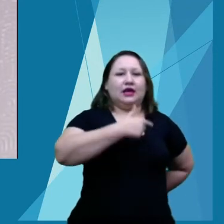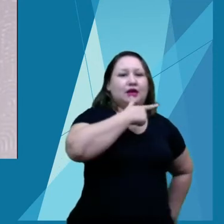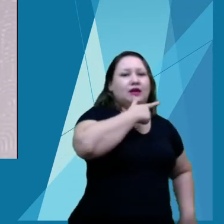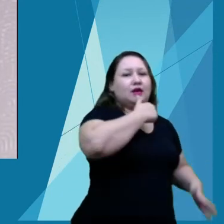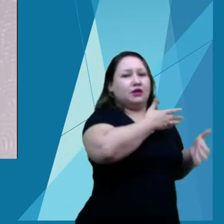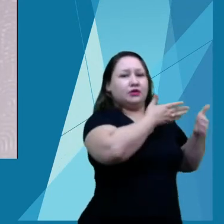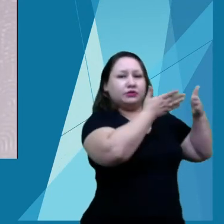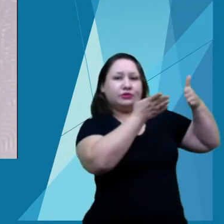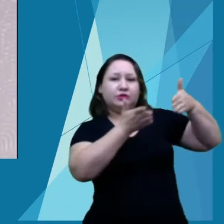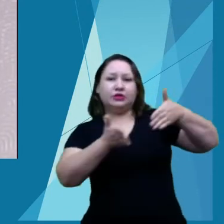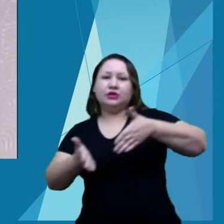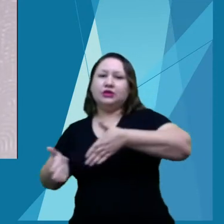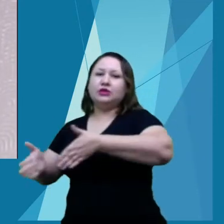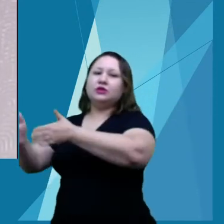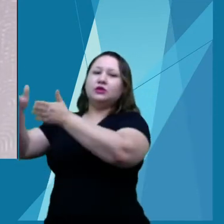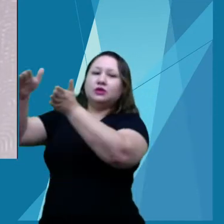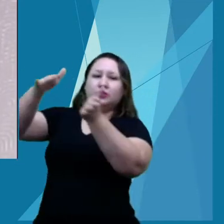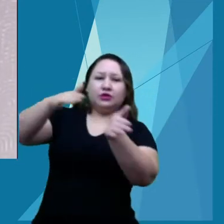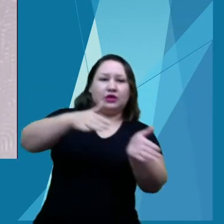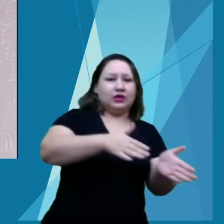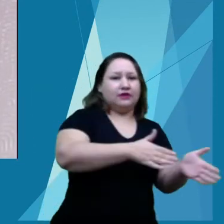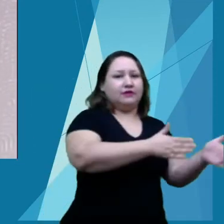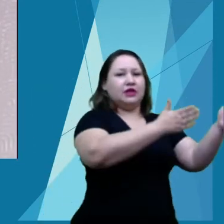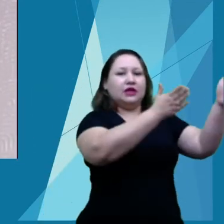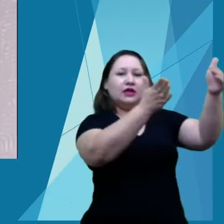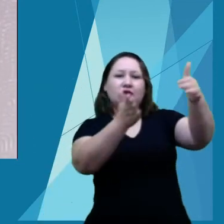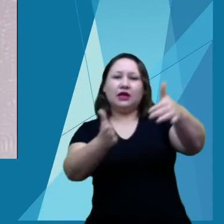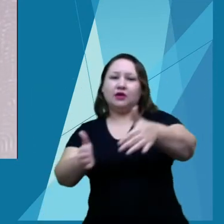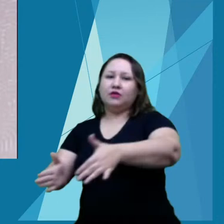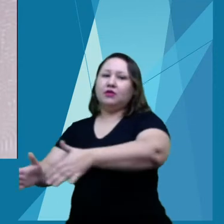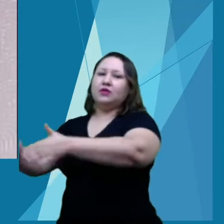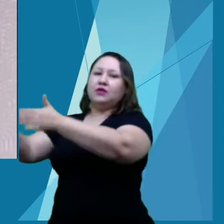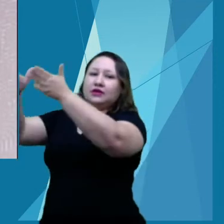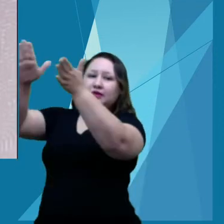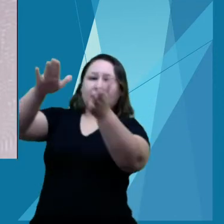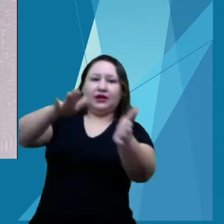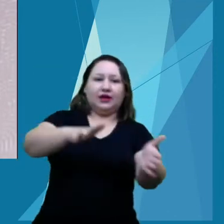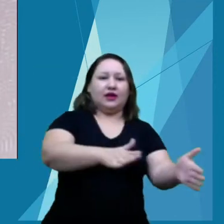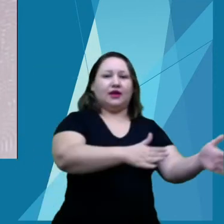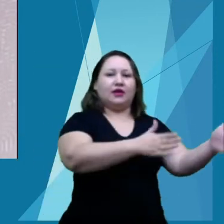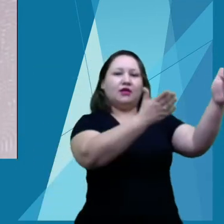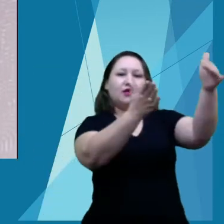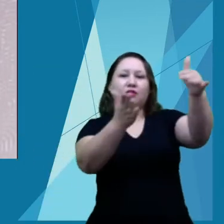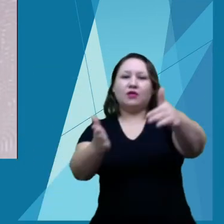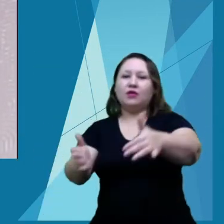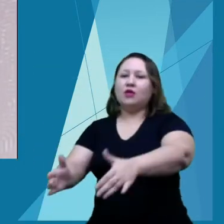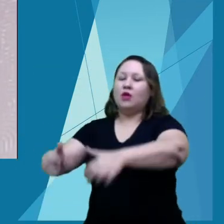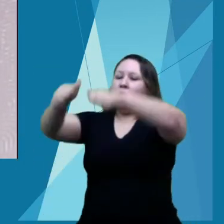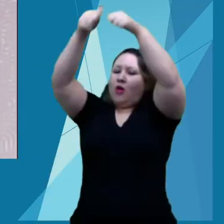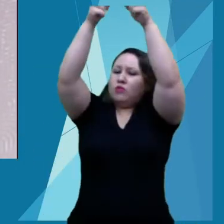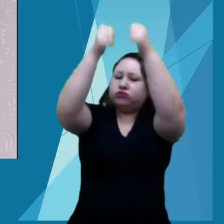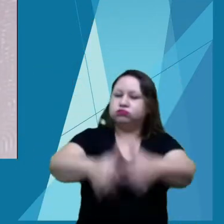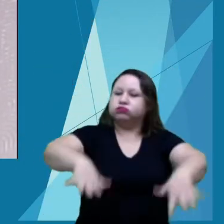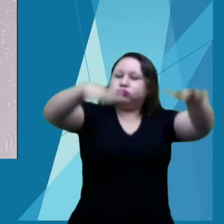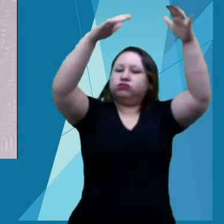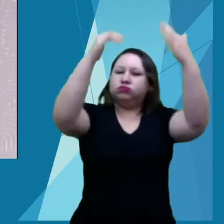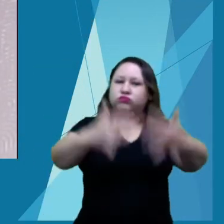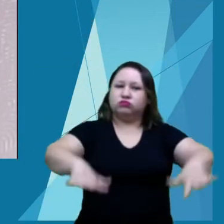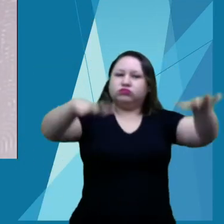o mar Fuge o astro da nossa